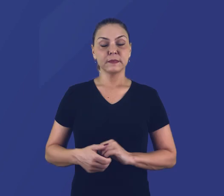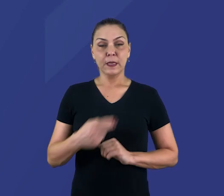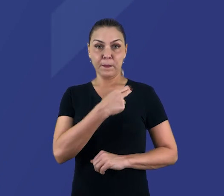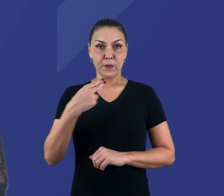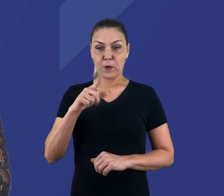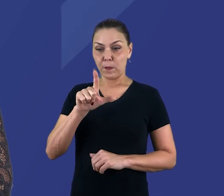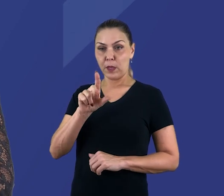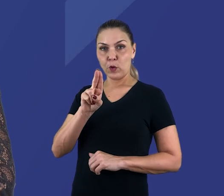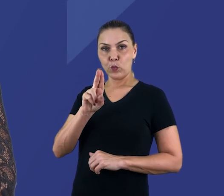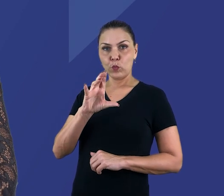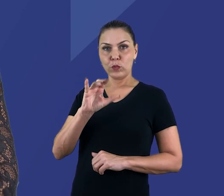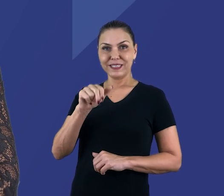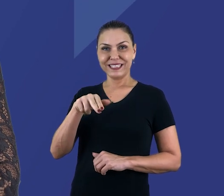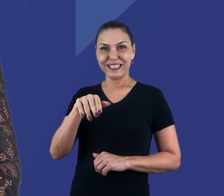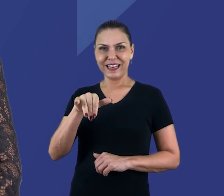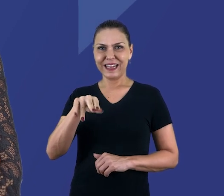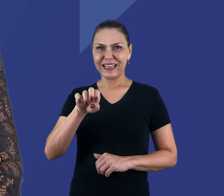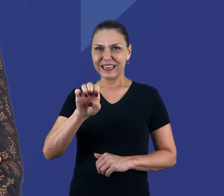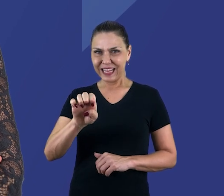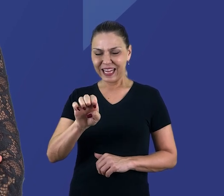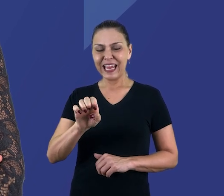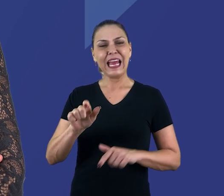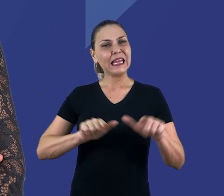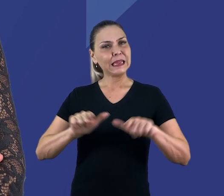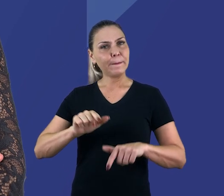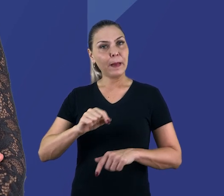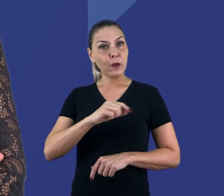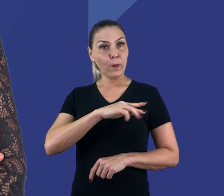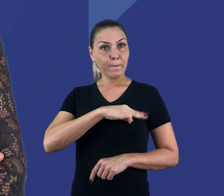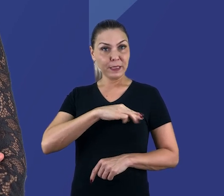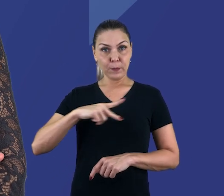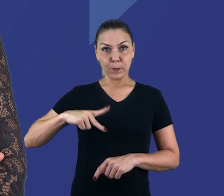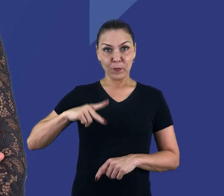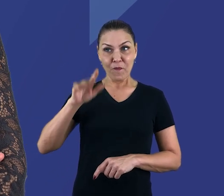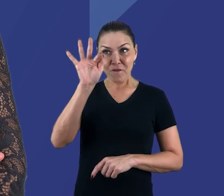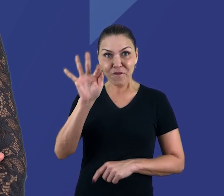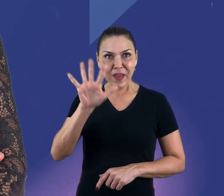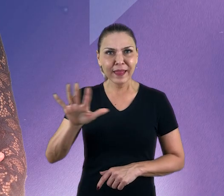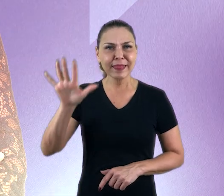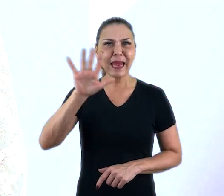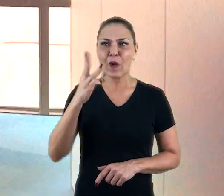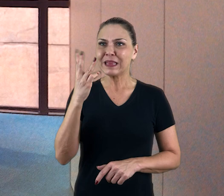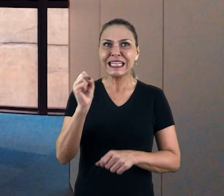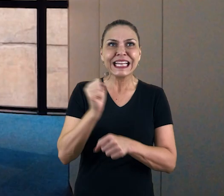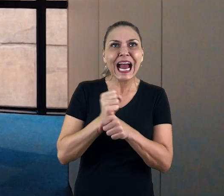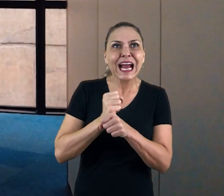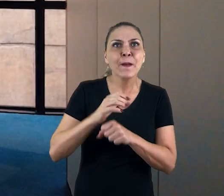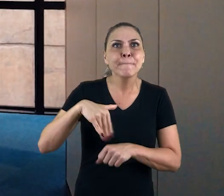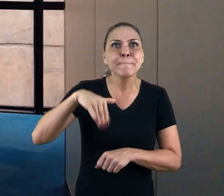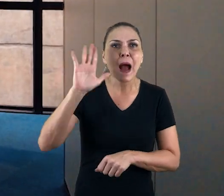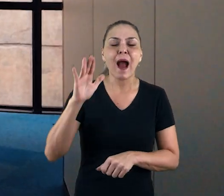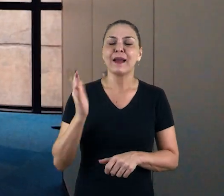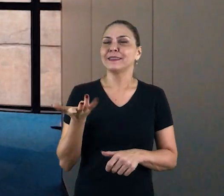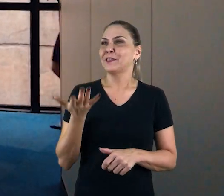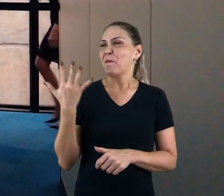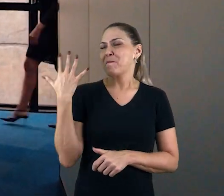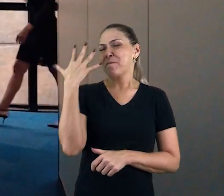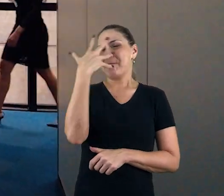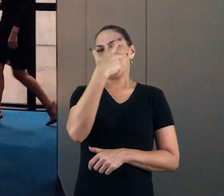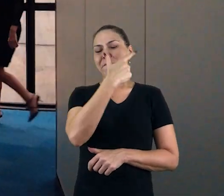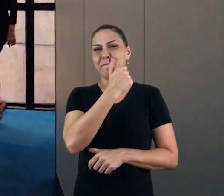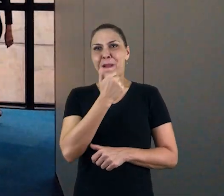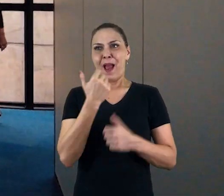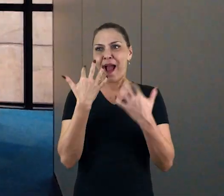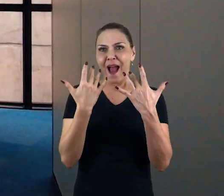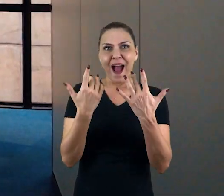Meu nome é Luciane Gomes, trabalho no Ministério Público Federal há mais de 30 anos. Quando cheguei lá, me encantei pelo